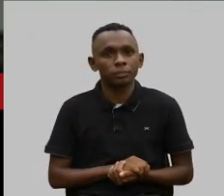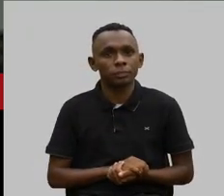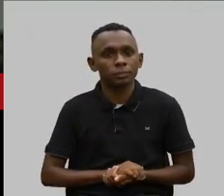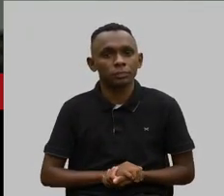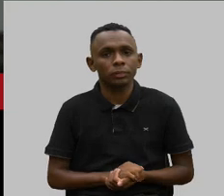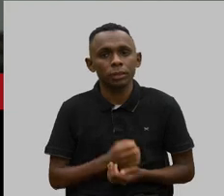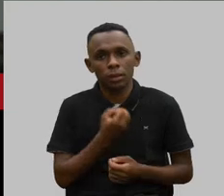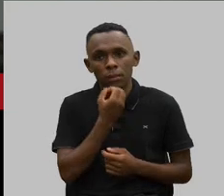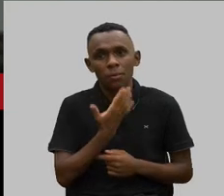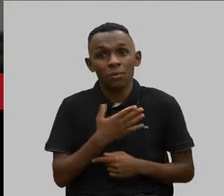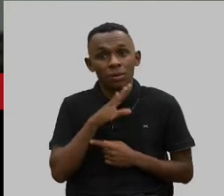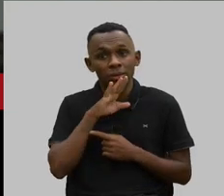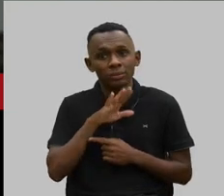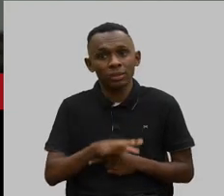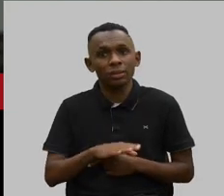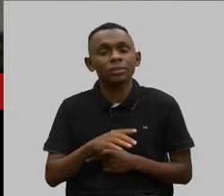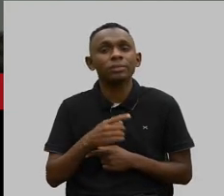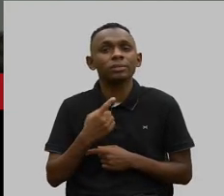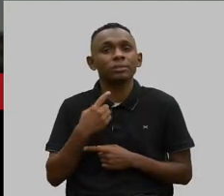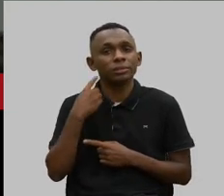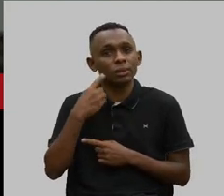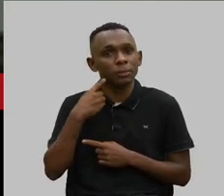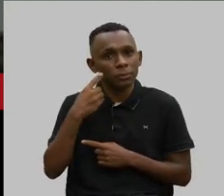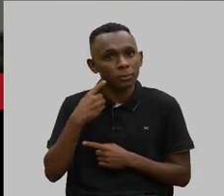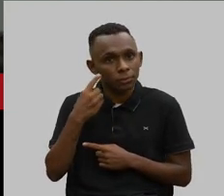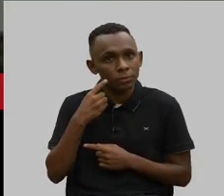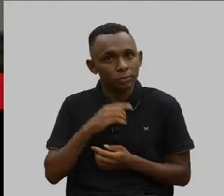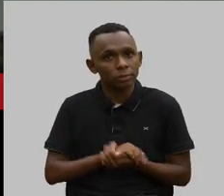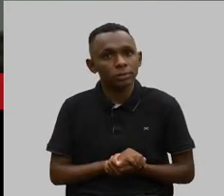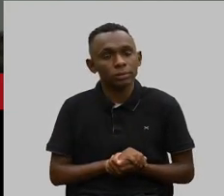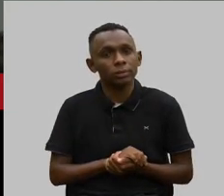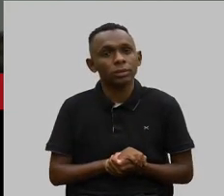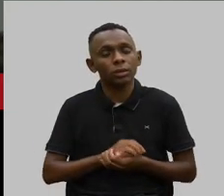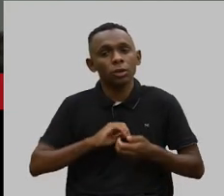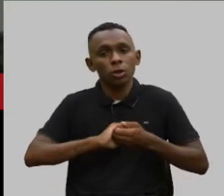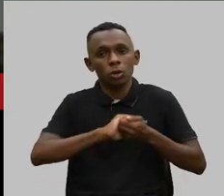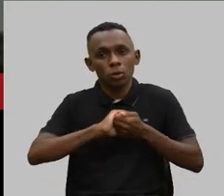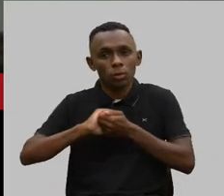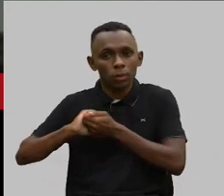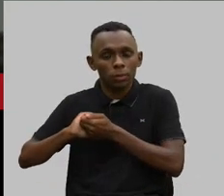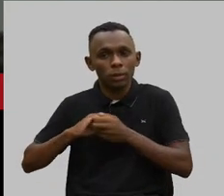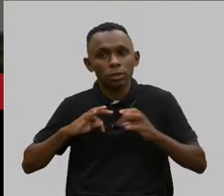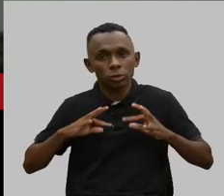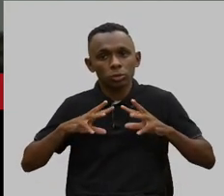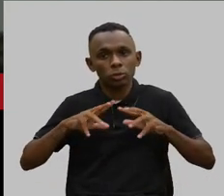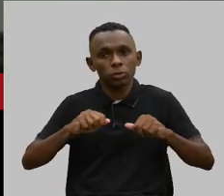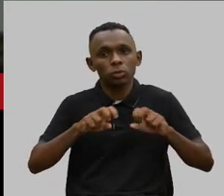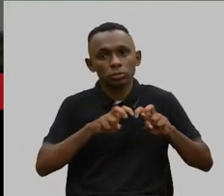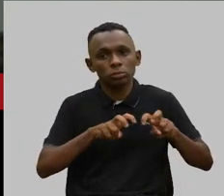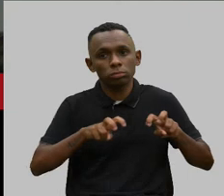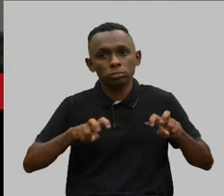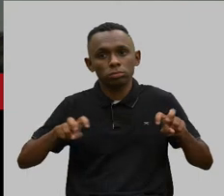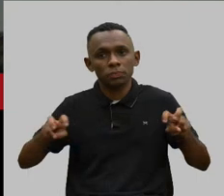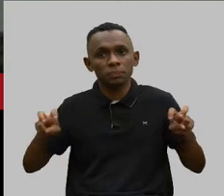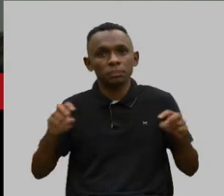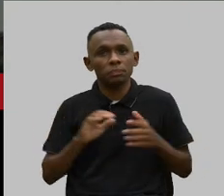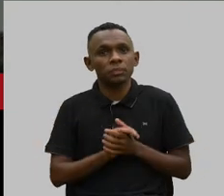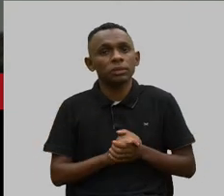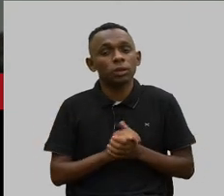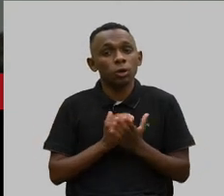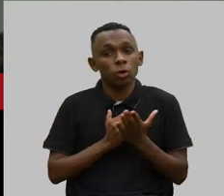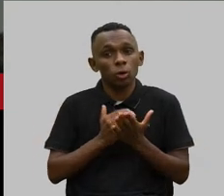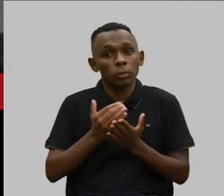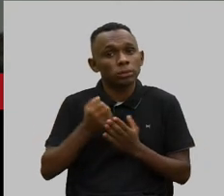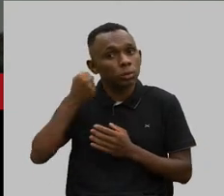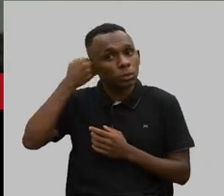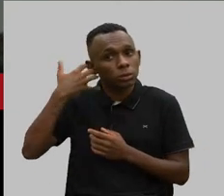Boa tarde, deputada. Lúdi Falcão, em nome de quem, eu cumprimento todas as autoridades aqui da mesa. Inicialmente, quero fazer